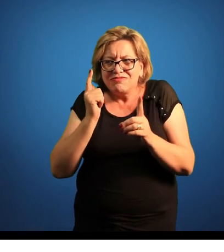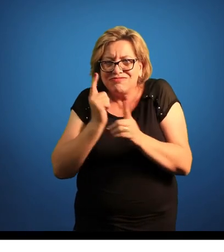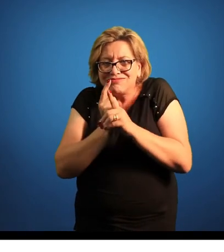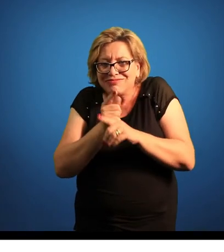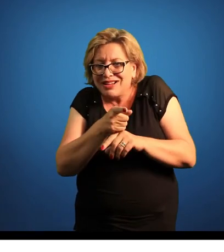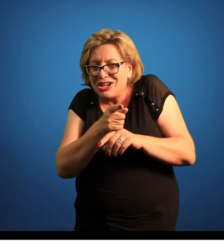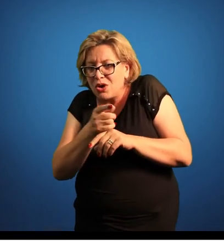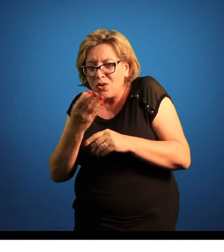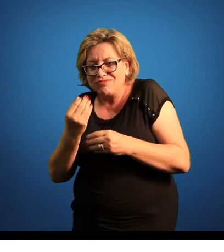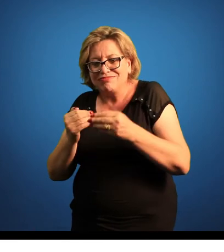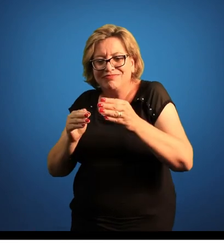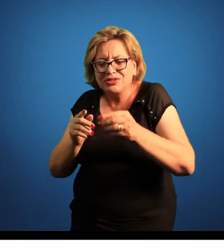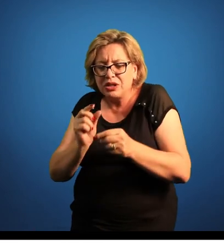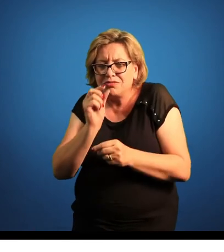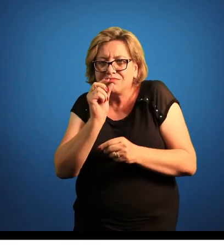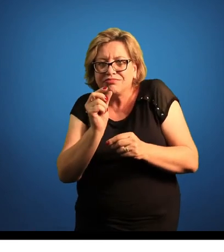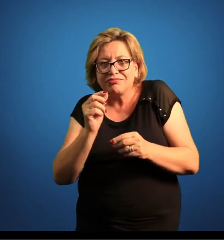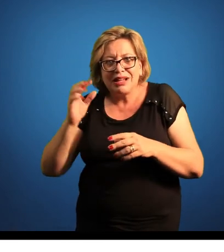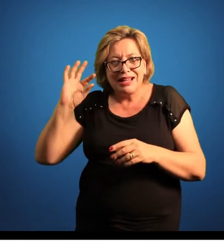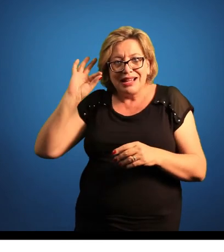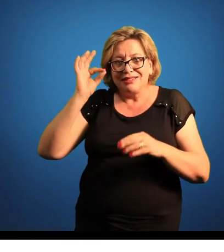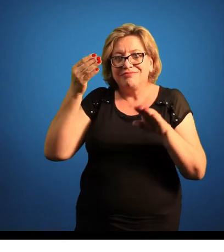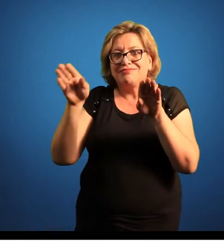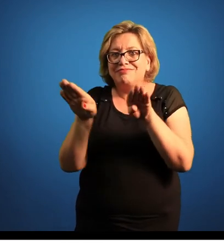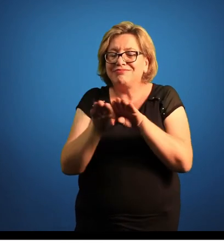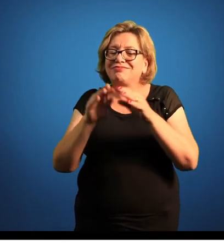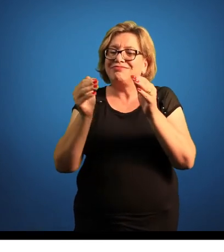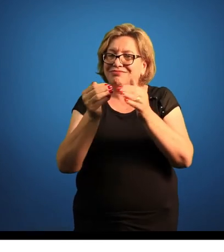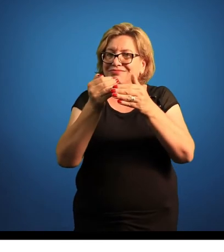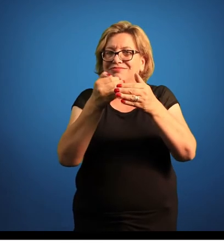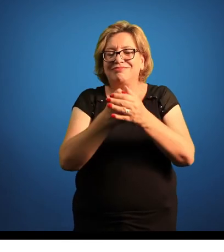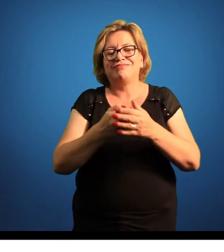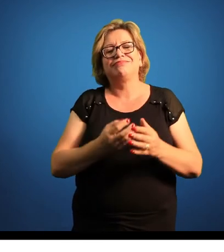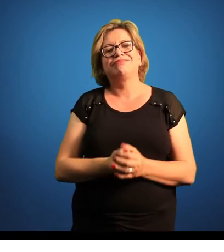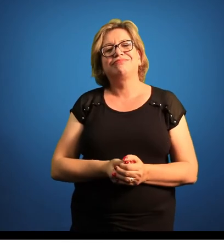capturar ele ali. Ele é bem pequenininho e muito ágil dentro desses corais.